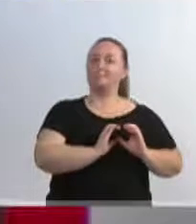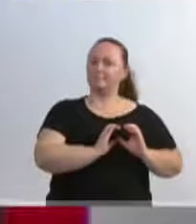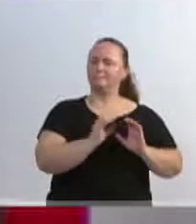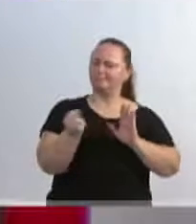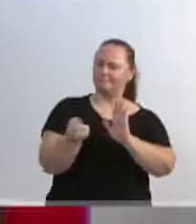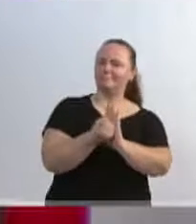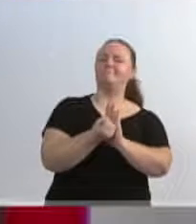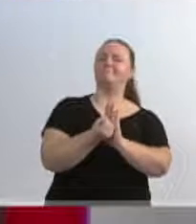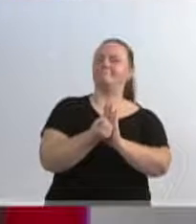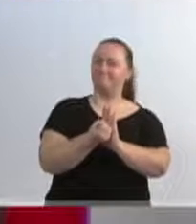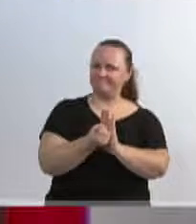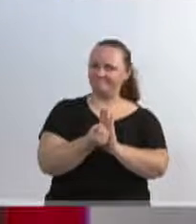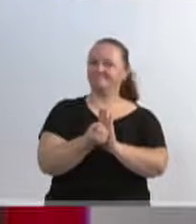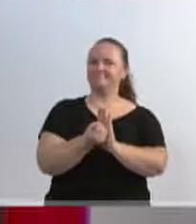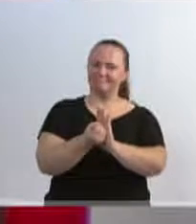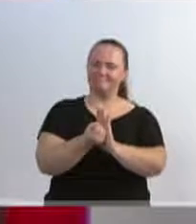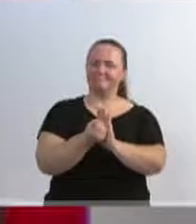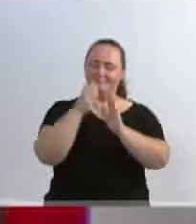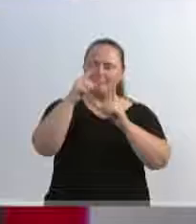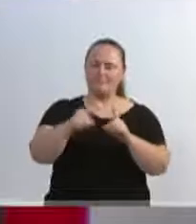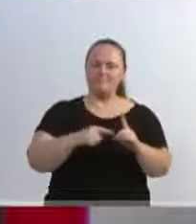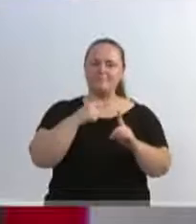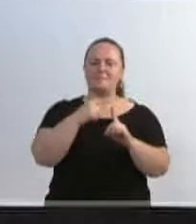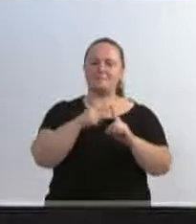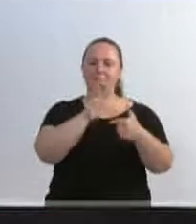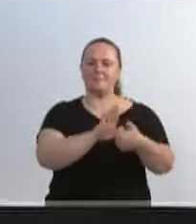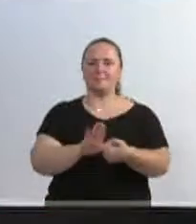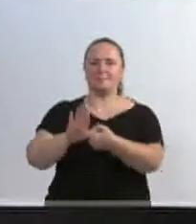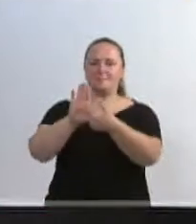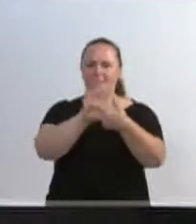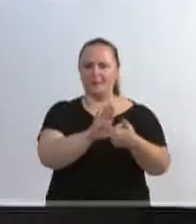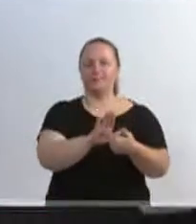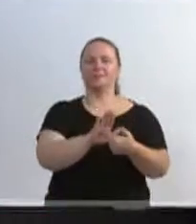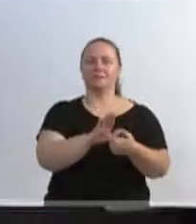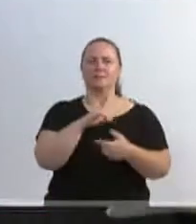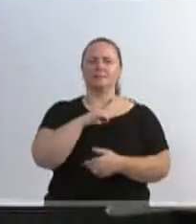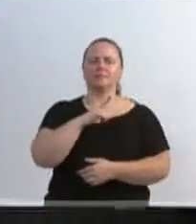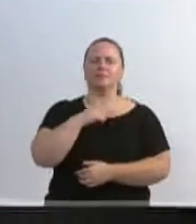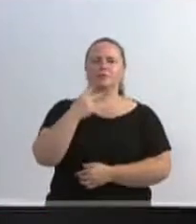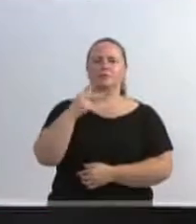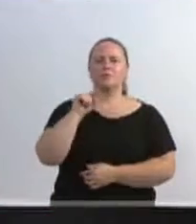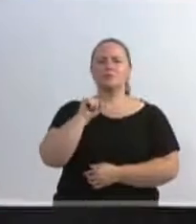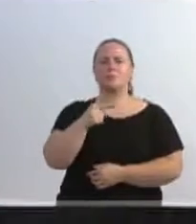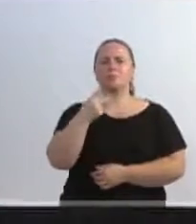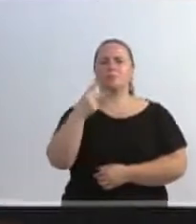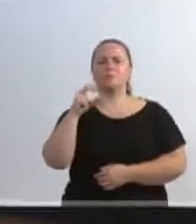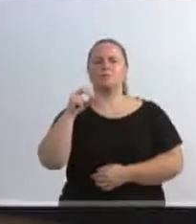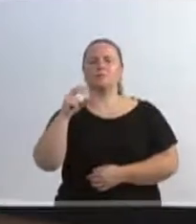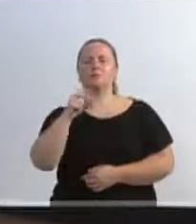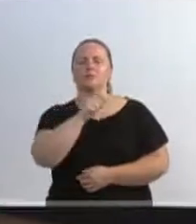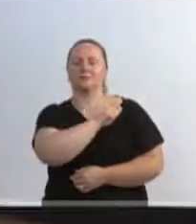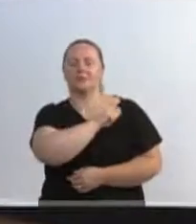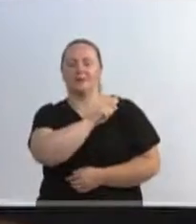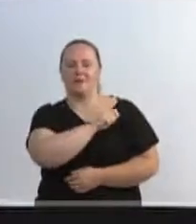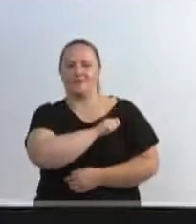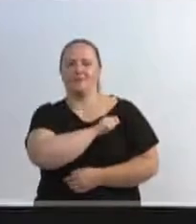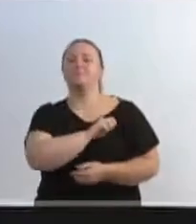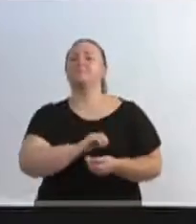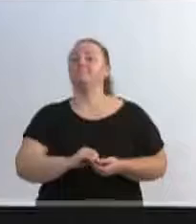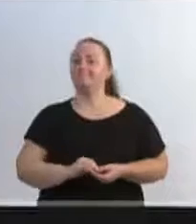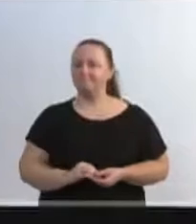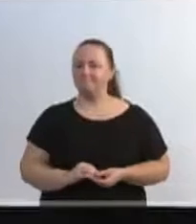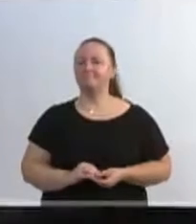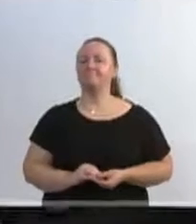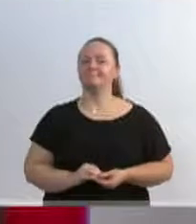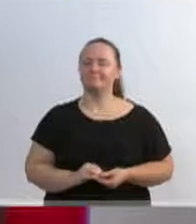muito positiva para a nossa cidade, são mais de 2.200 alunos. lá estivemos também participando junto